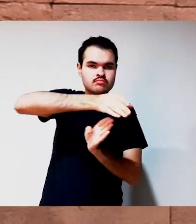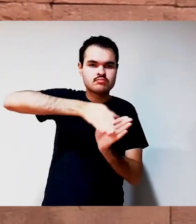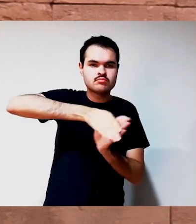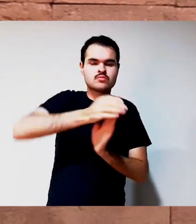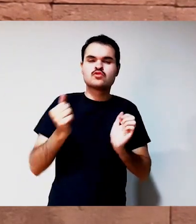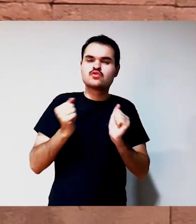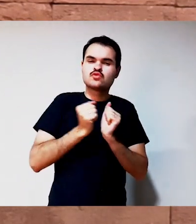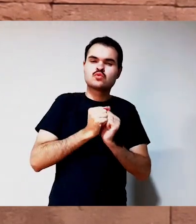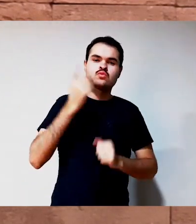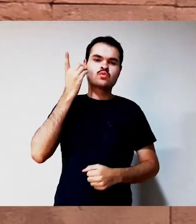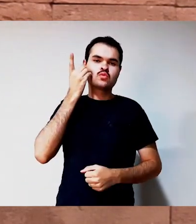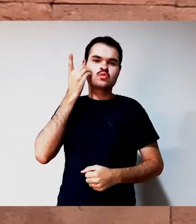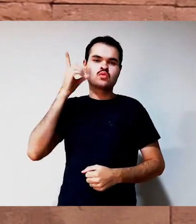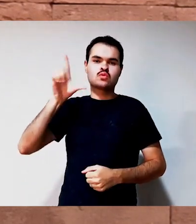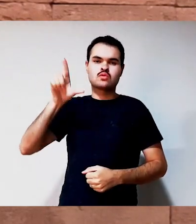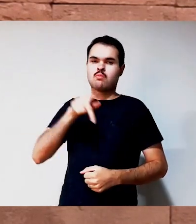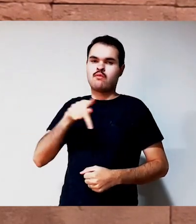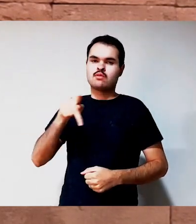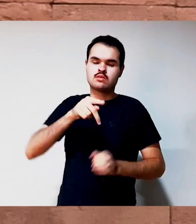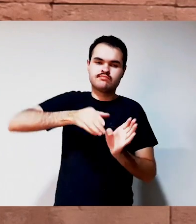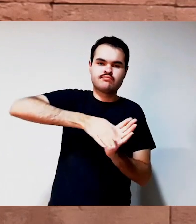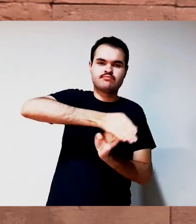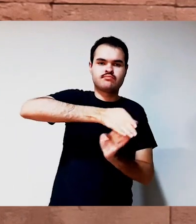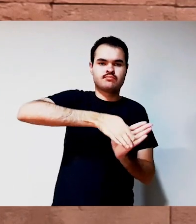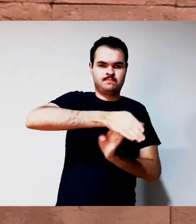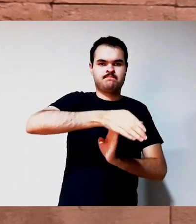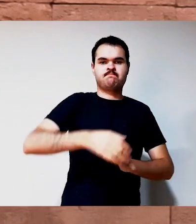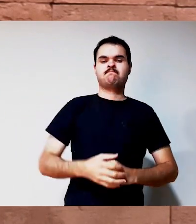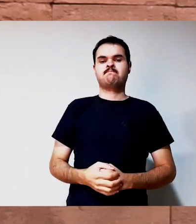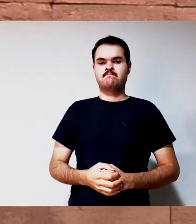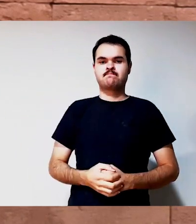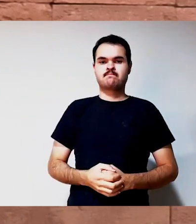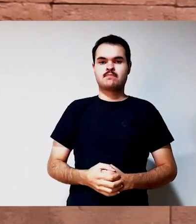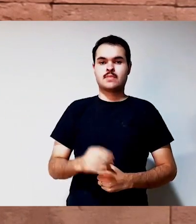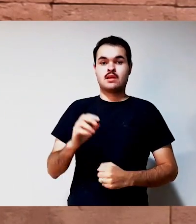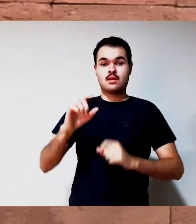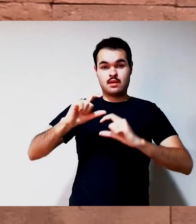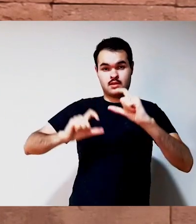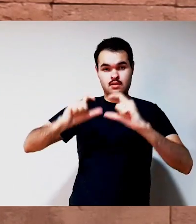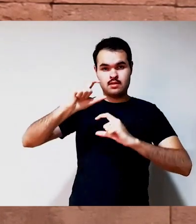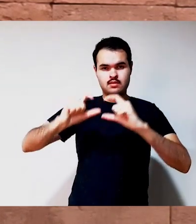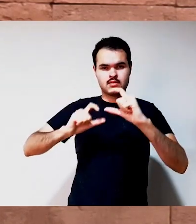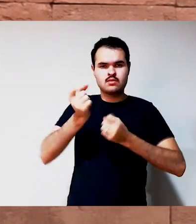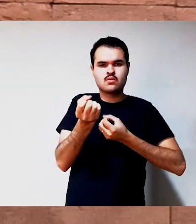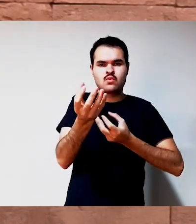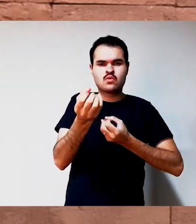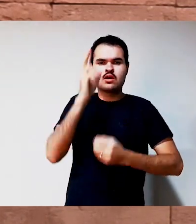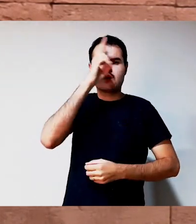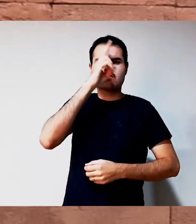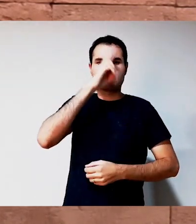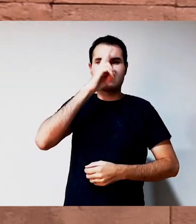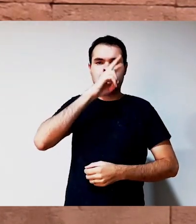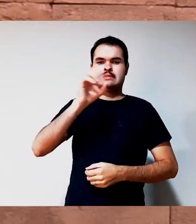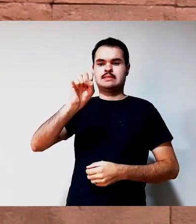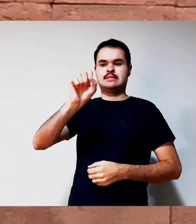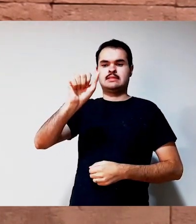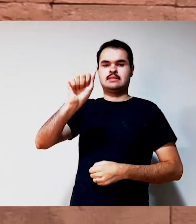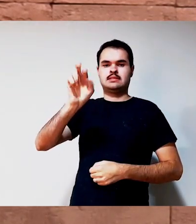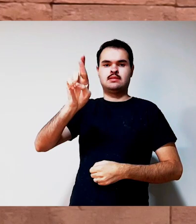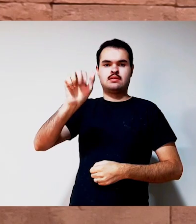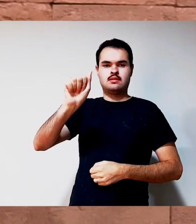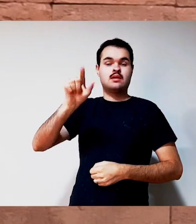Sarah, uma mulher surda que viveu durante o período da Segunda Guerra Mundial. Ela descobriu que estava grávida, foi